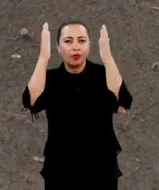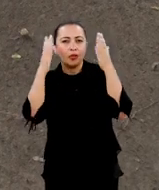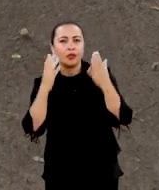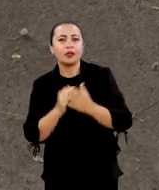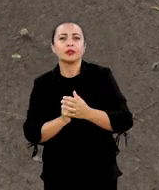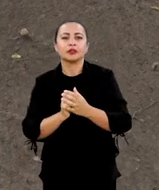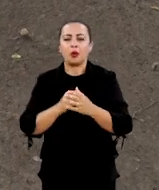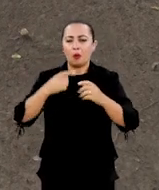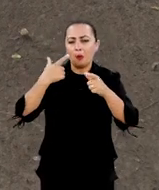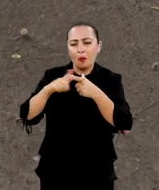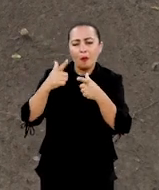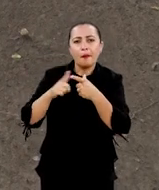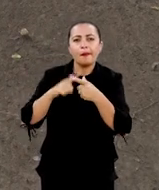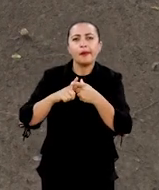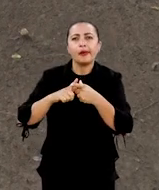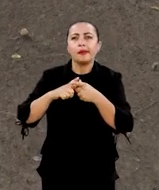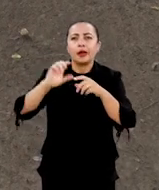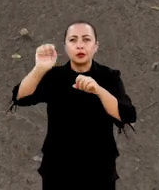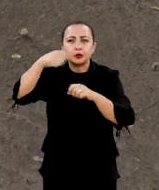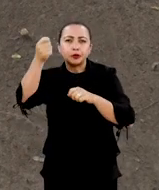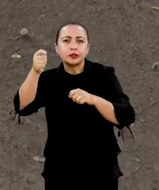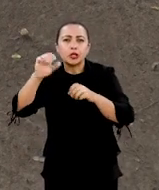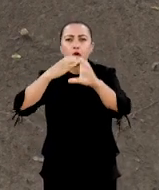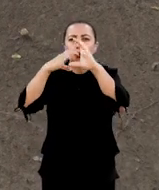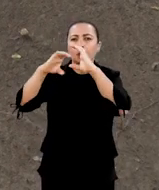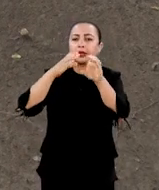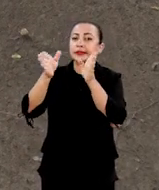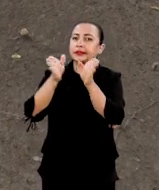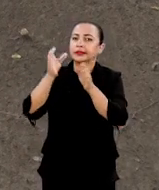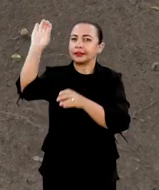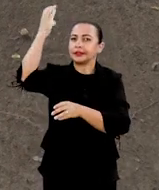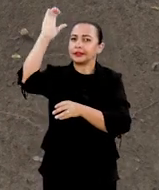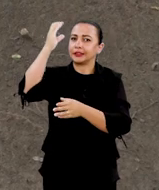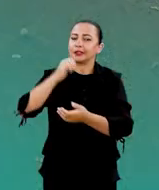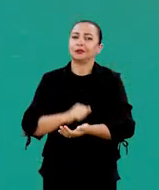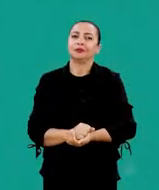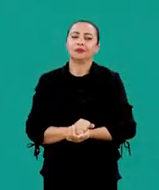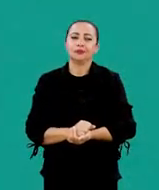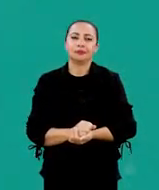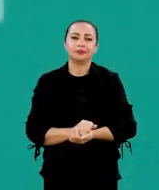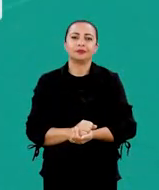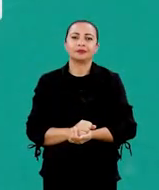cientistas analisam a perturbação dos sinais de comunicação entre satélites.